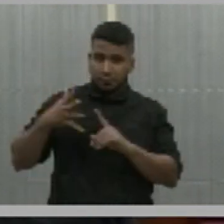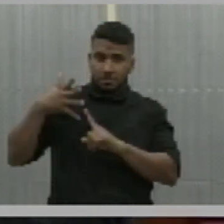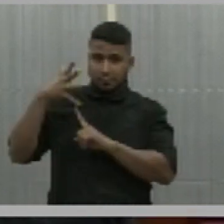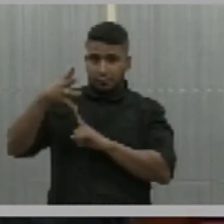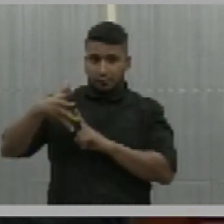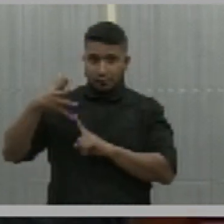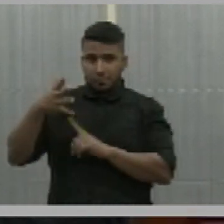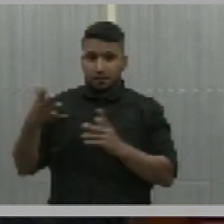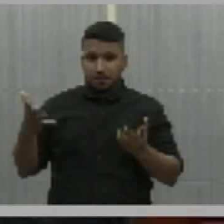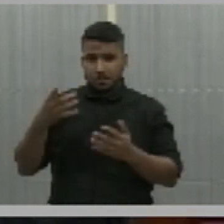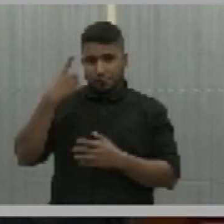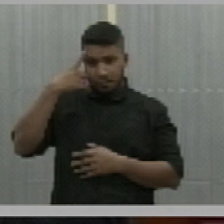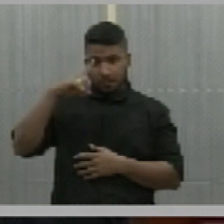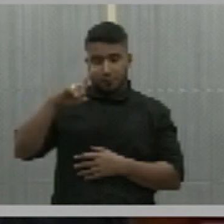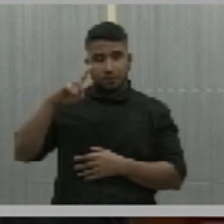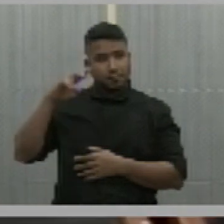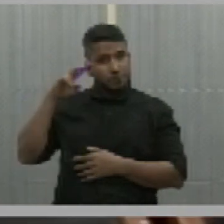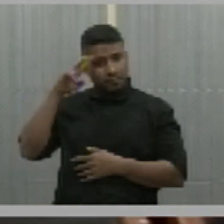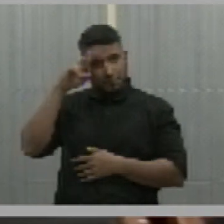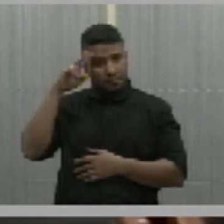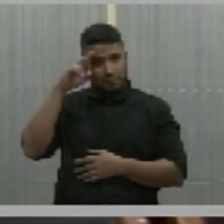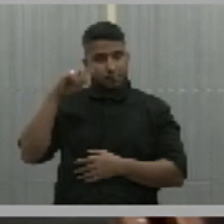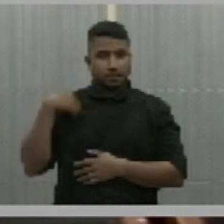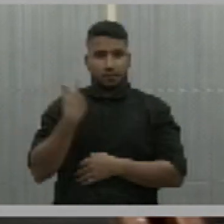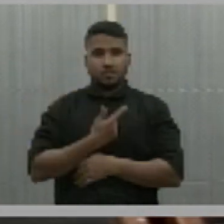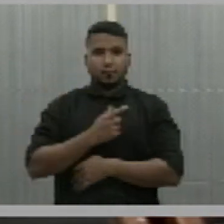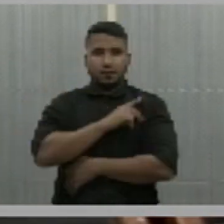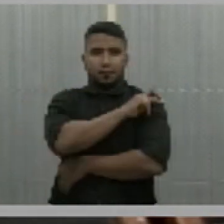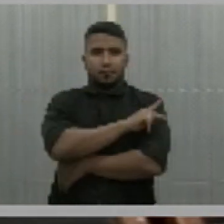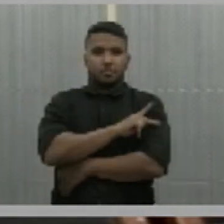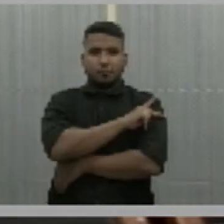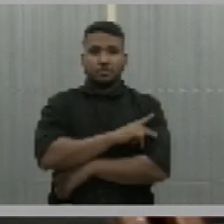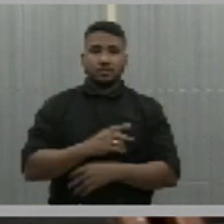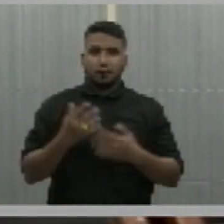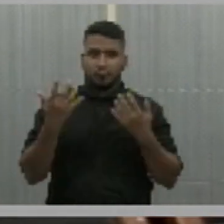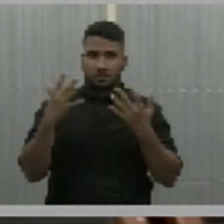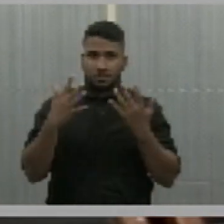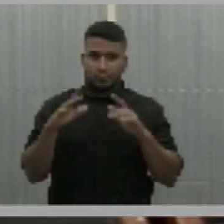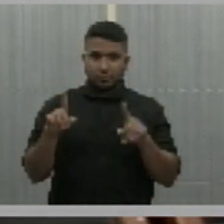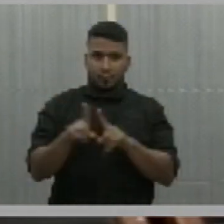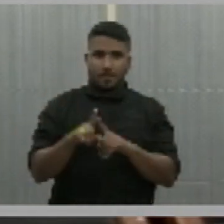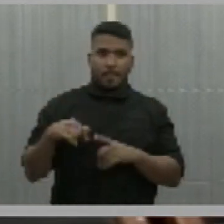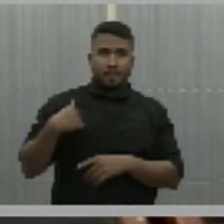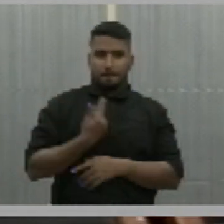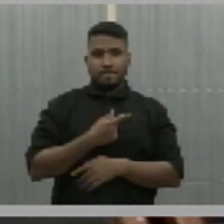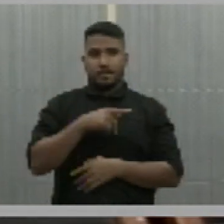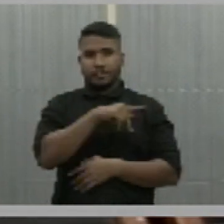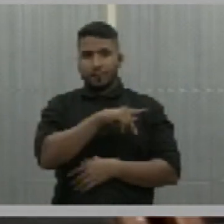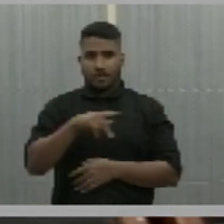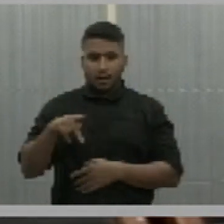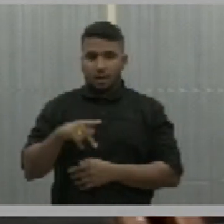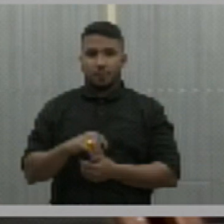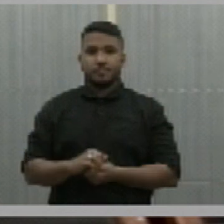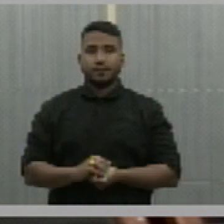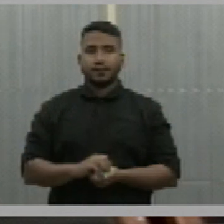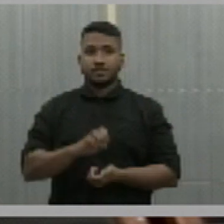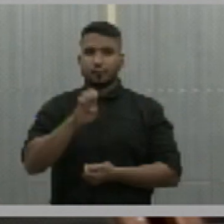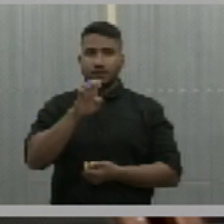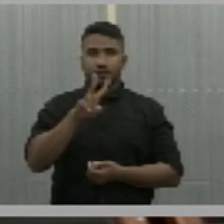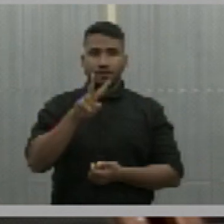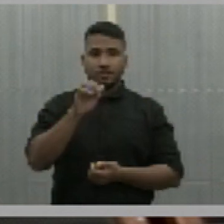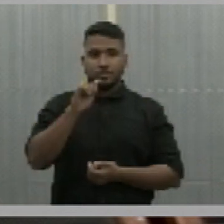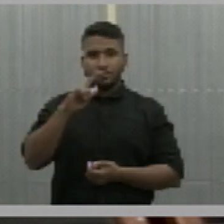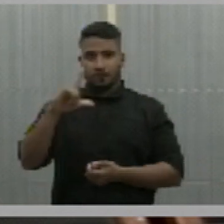registra essa data histórica do Piauí. Saudar aqui também o nosso presidente. E saudar